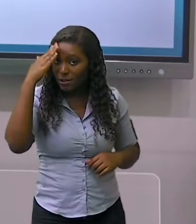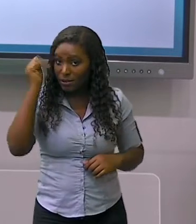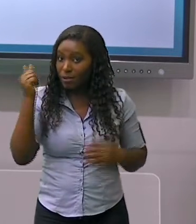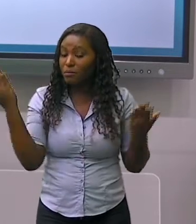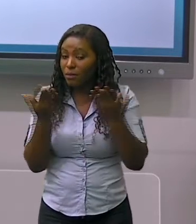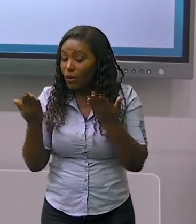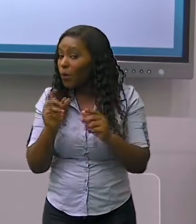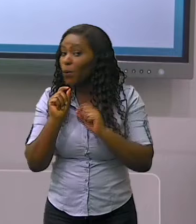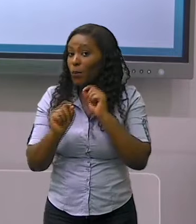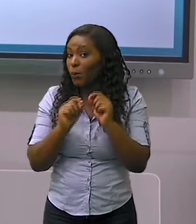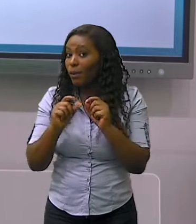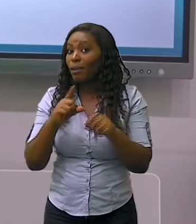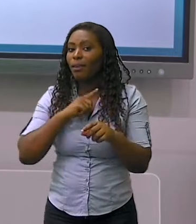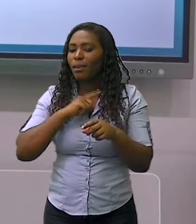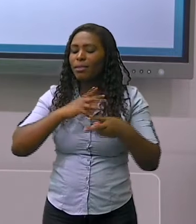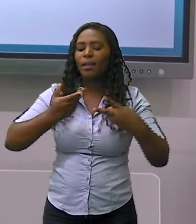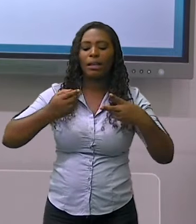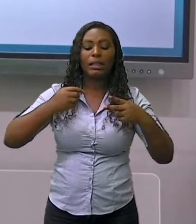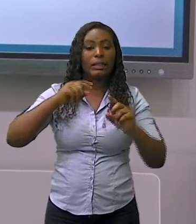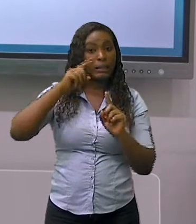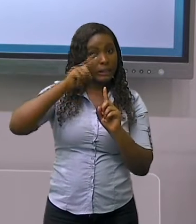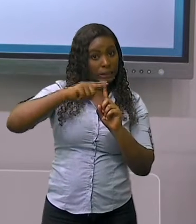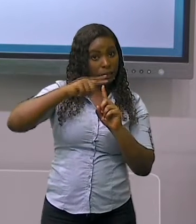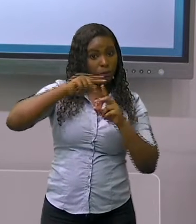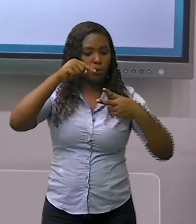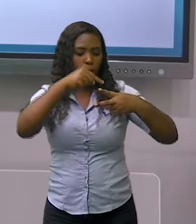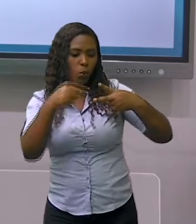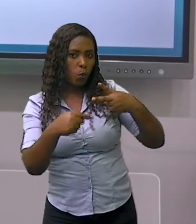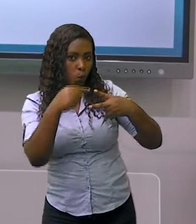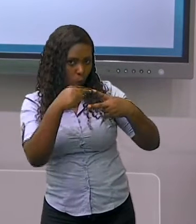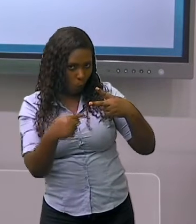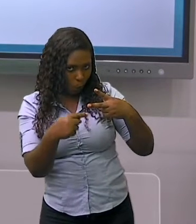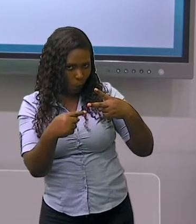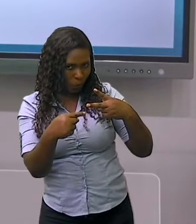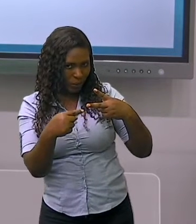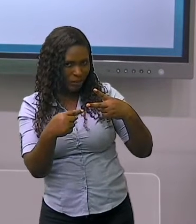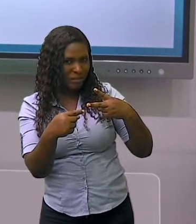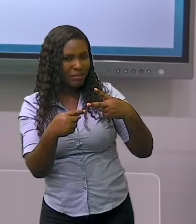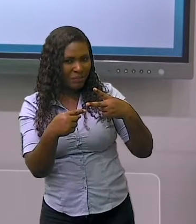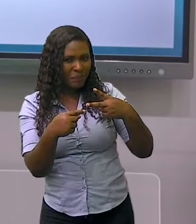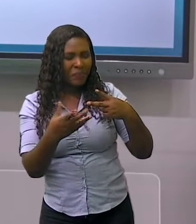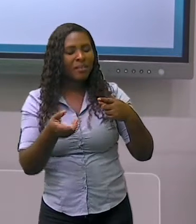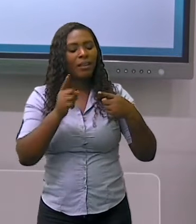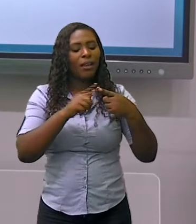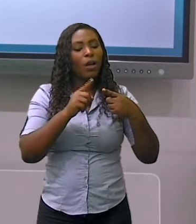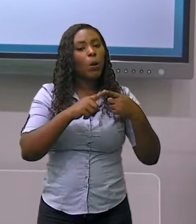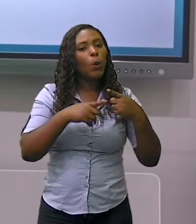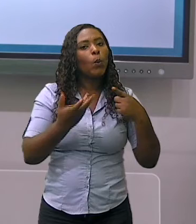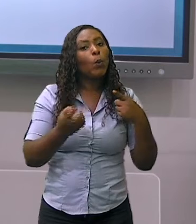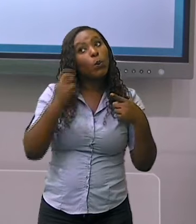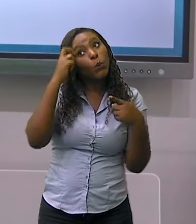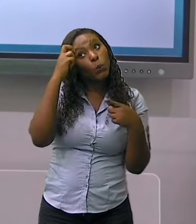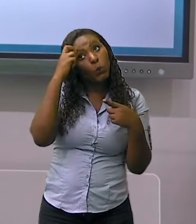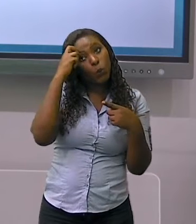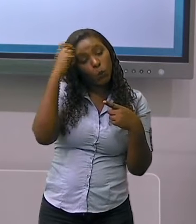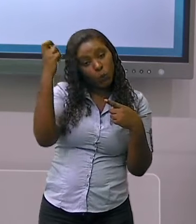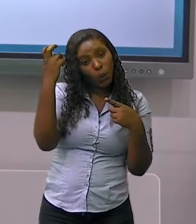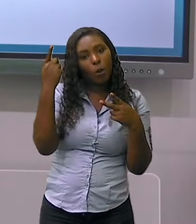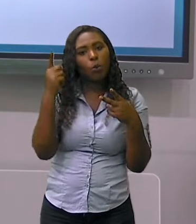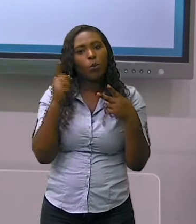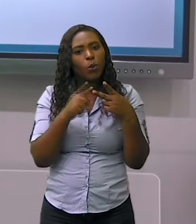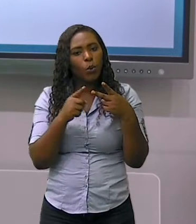naturais e os elementos feitos pelas pessoas, na qual a gente chama de elementos culturais?